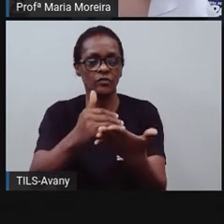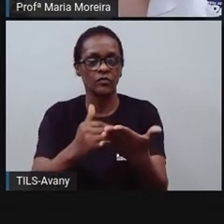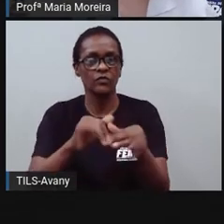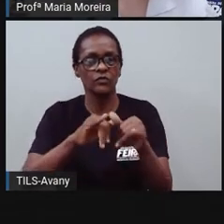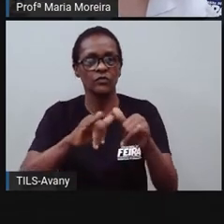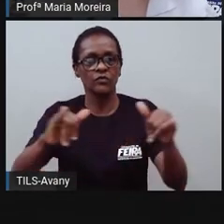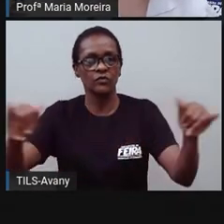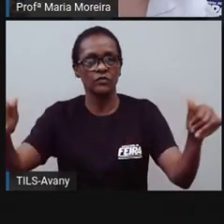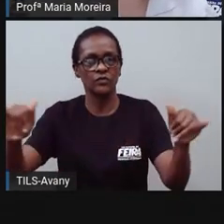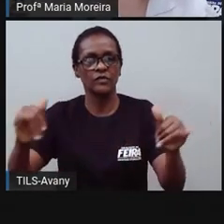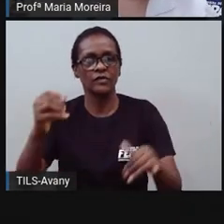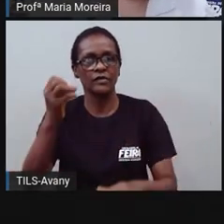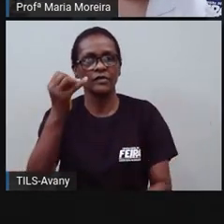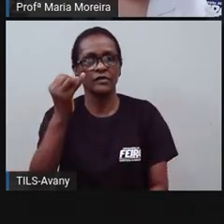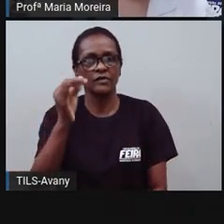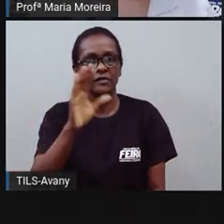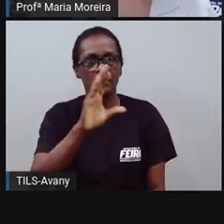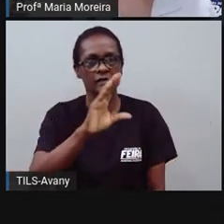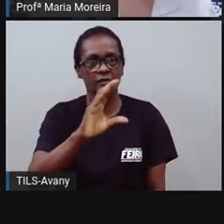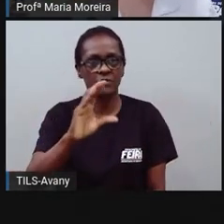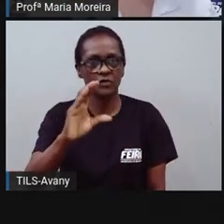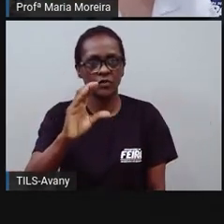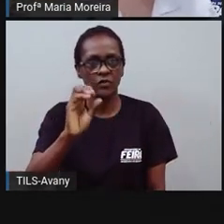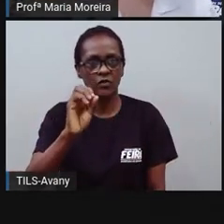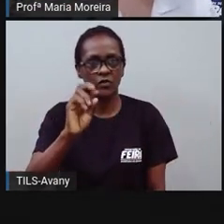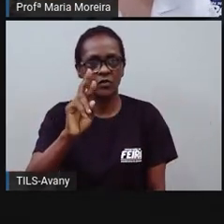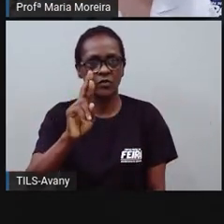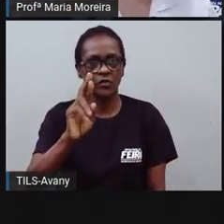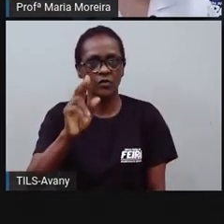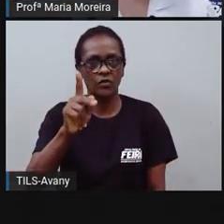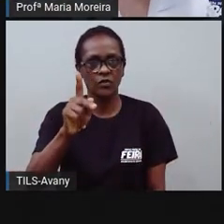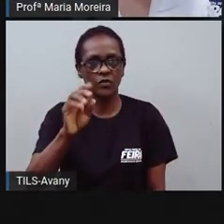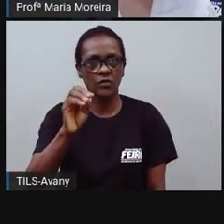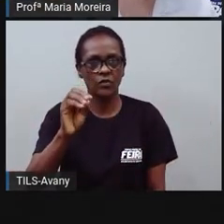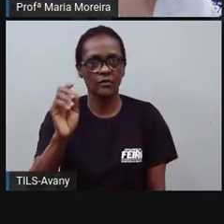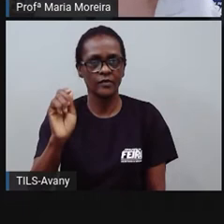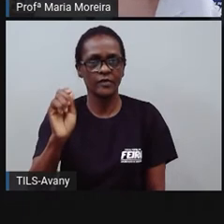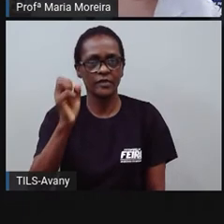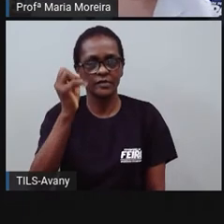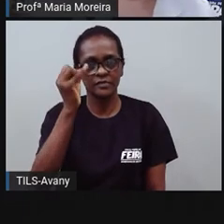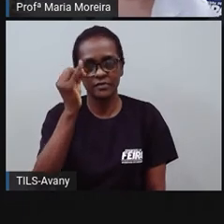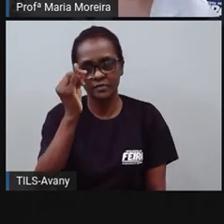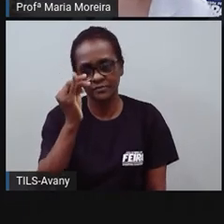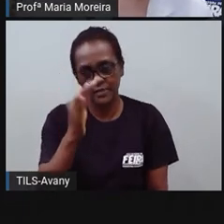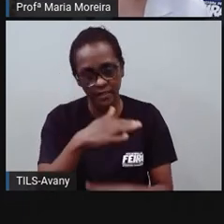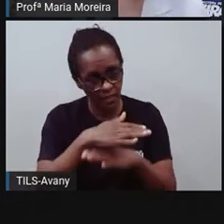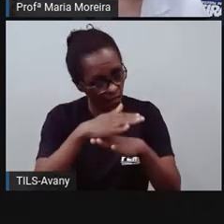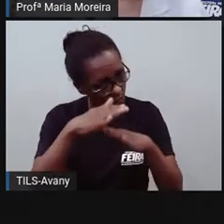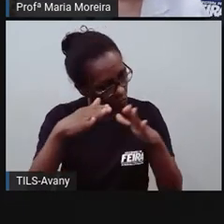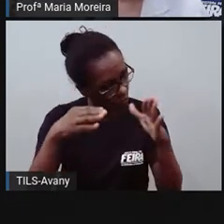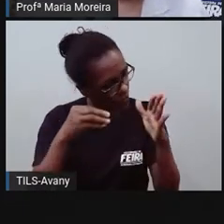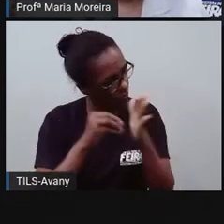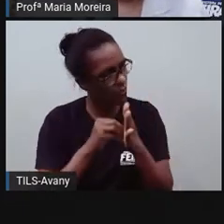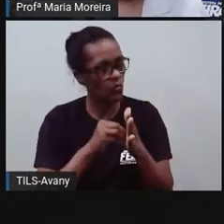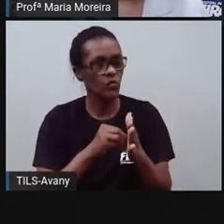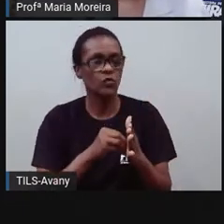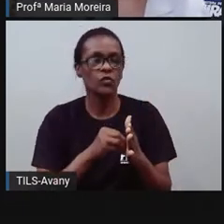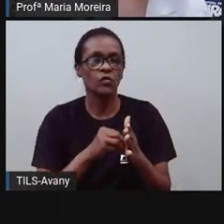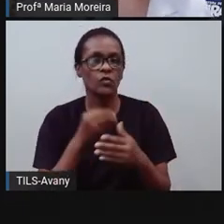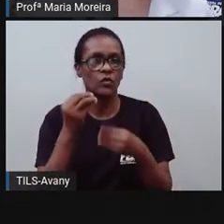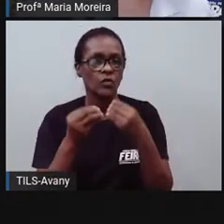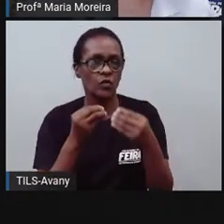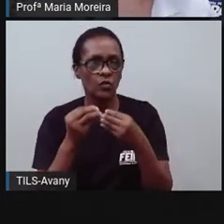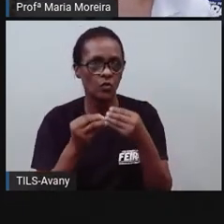vai ter o detalhamento, né? Vai explicar aí, né, nos mínimos detalhes. Se fosse uma fofoca,